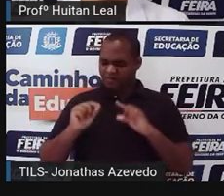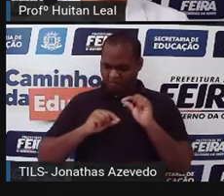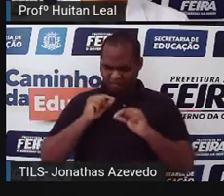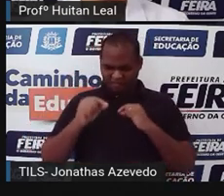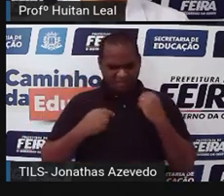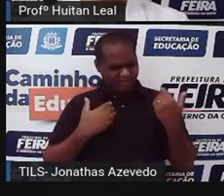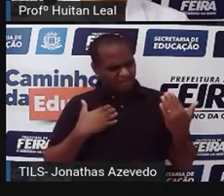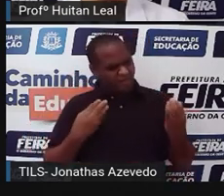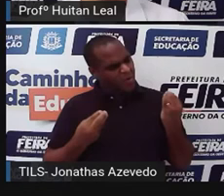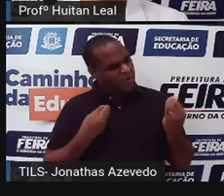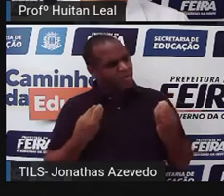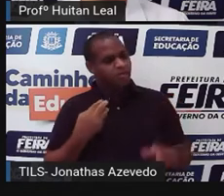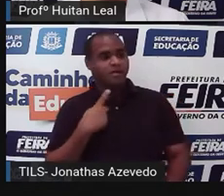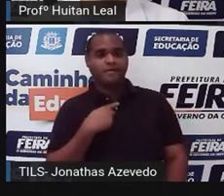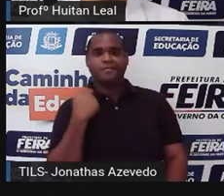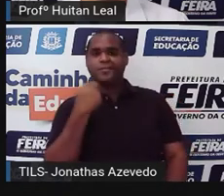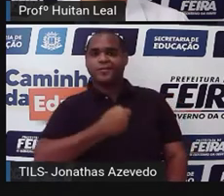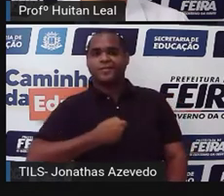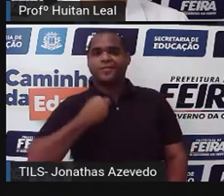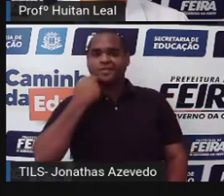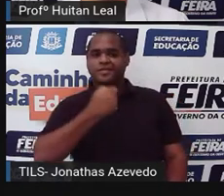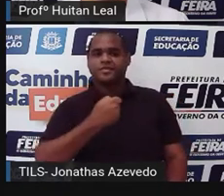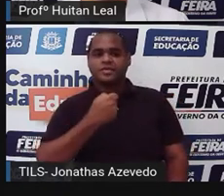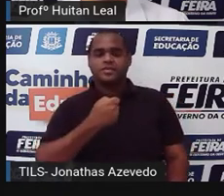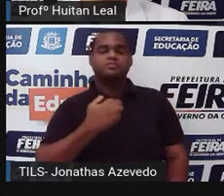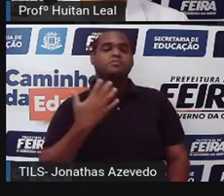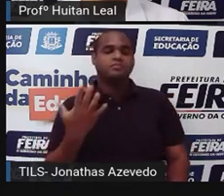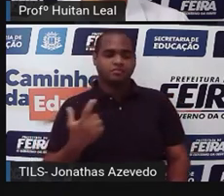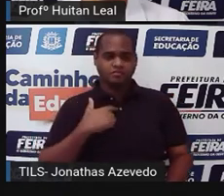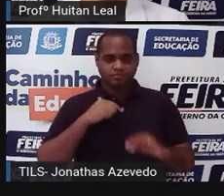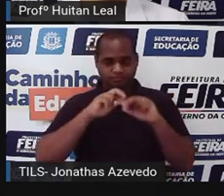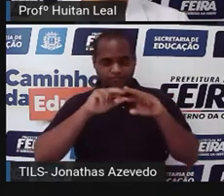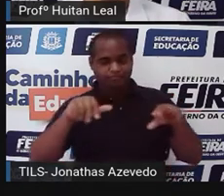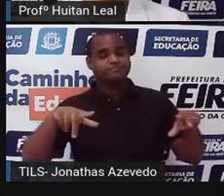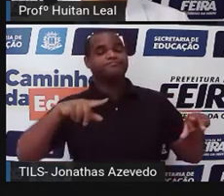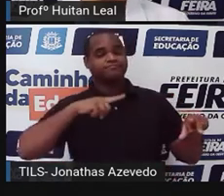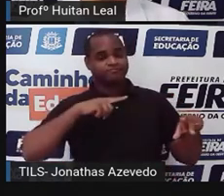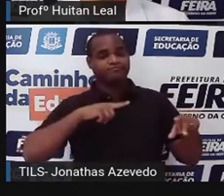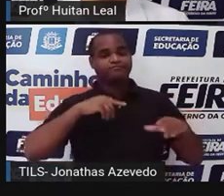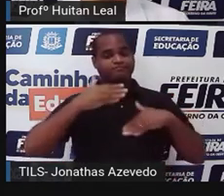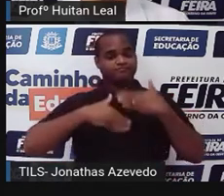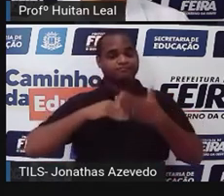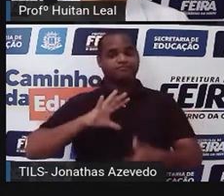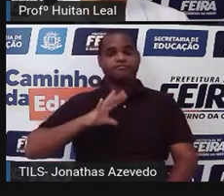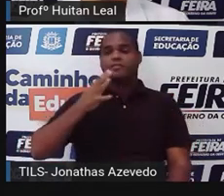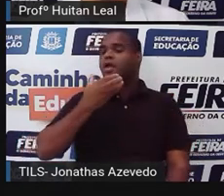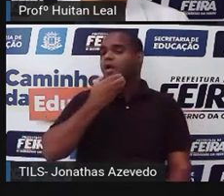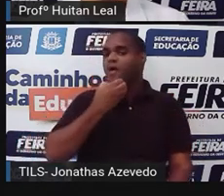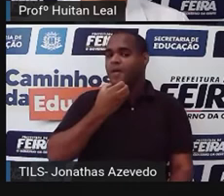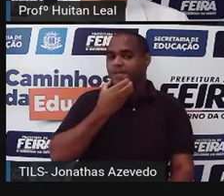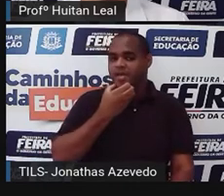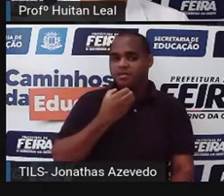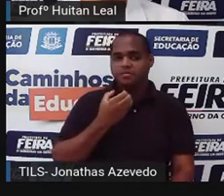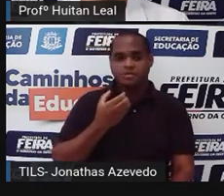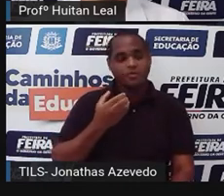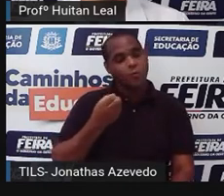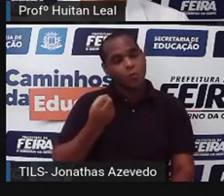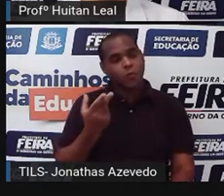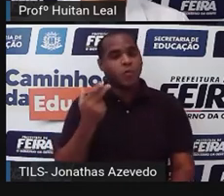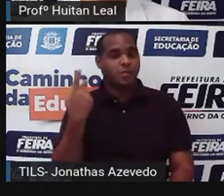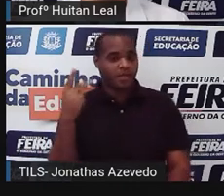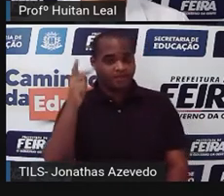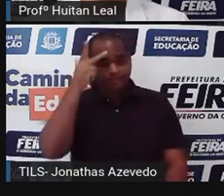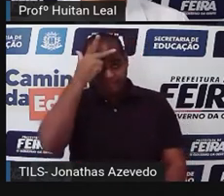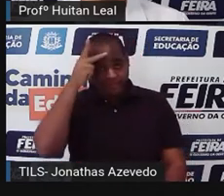Protestou ela. Então, os verbinhos que indicam o que o autor, ou melhor, a personagem,